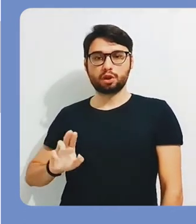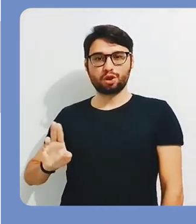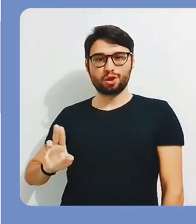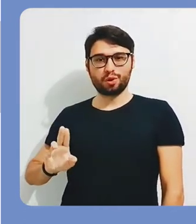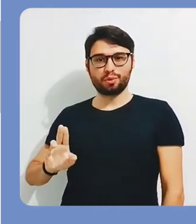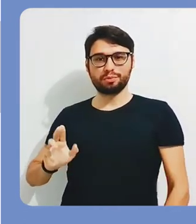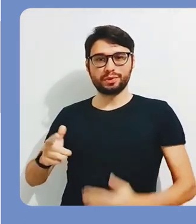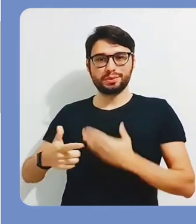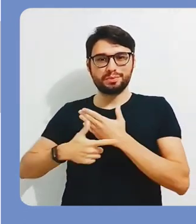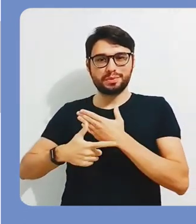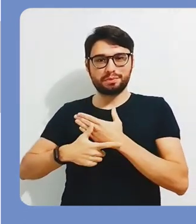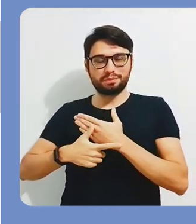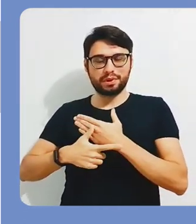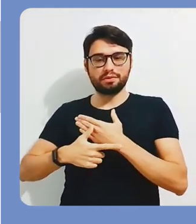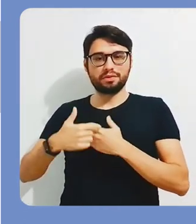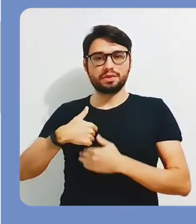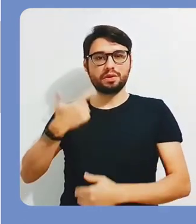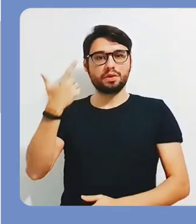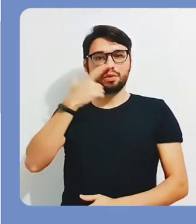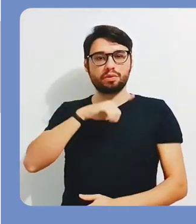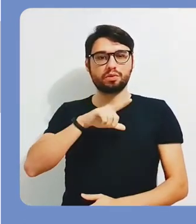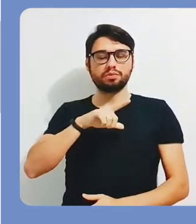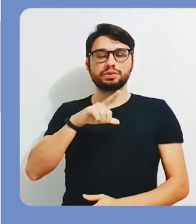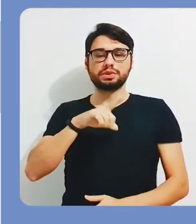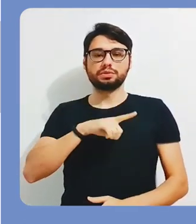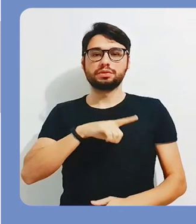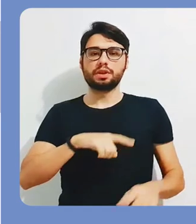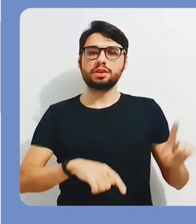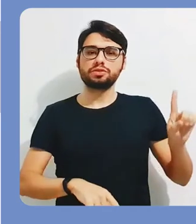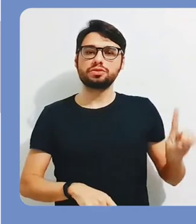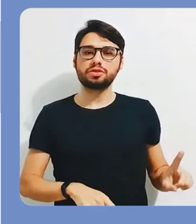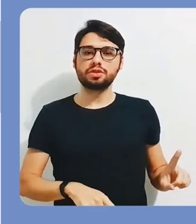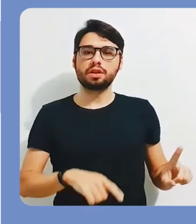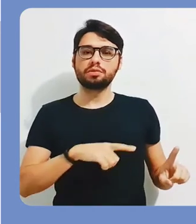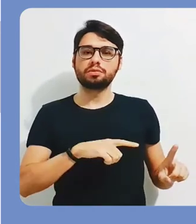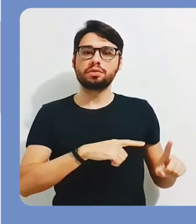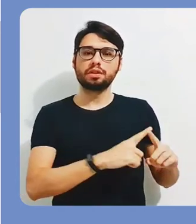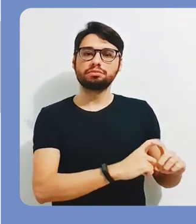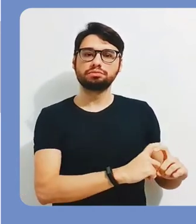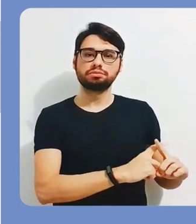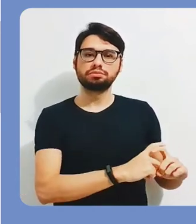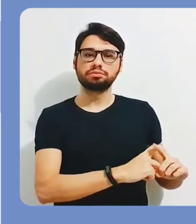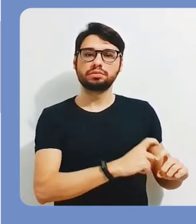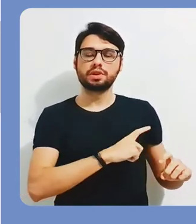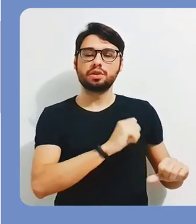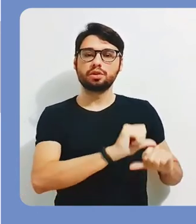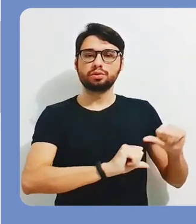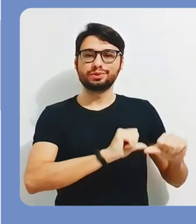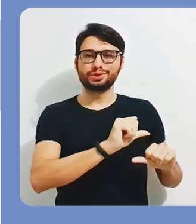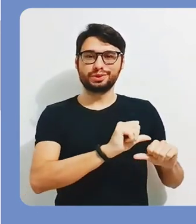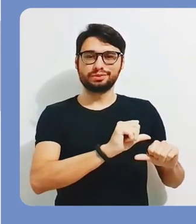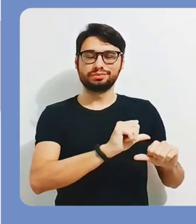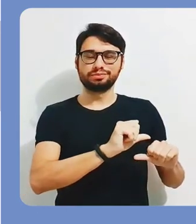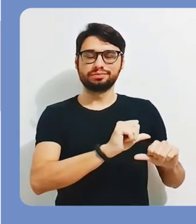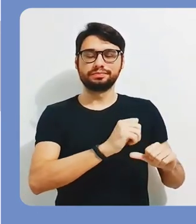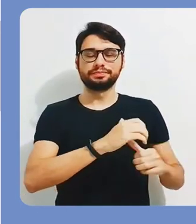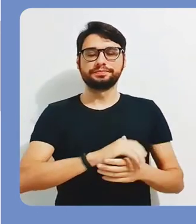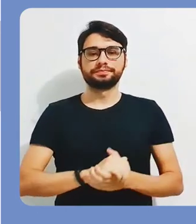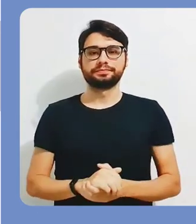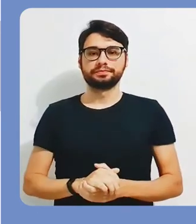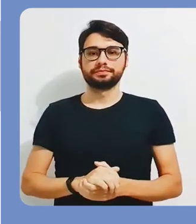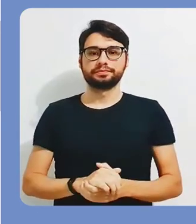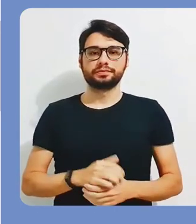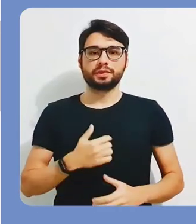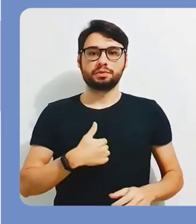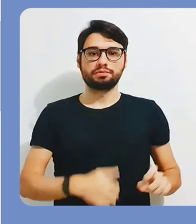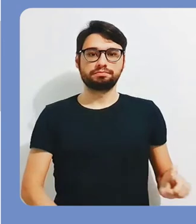nome do papel e eu consigo aqui nessa parte direita, nesse ícone aqui de modificação, eu fazer a alteração.